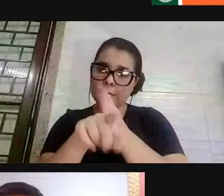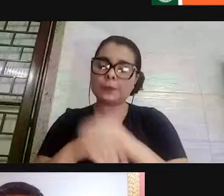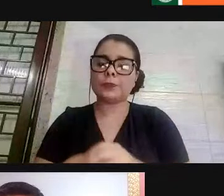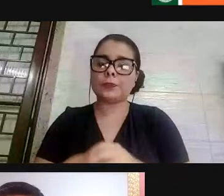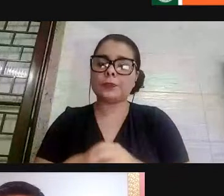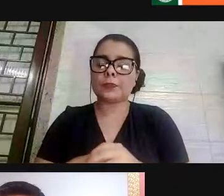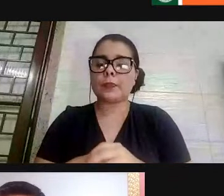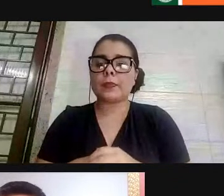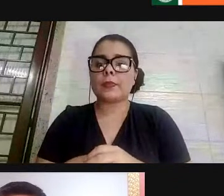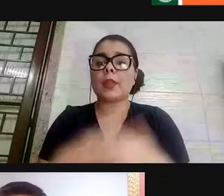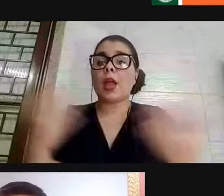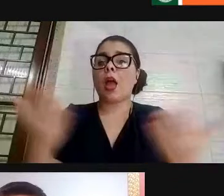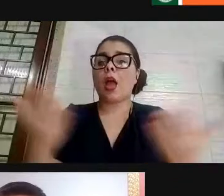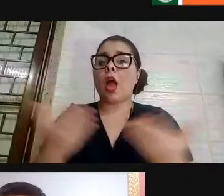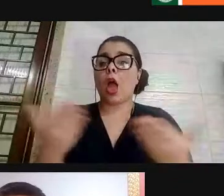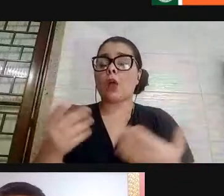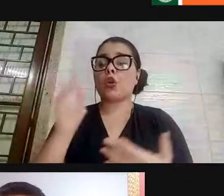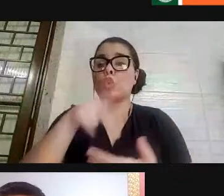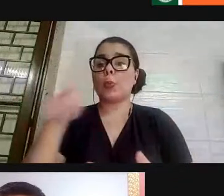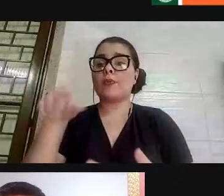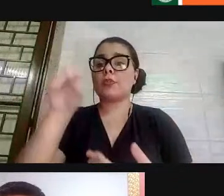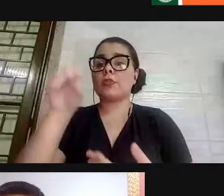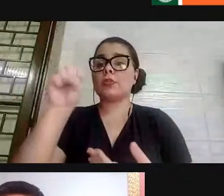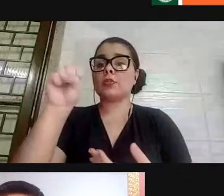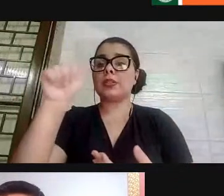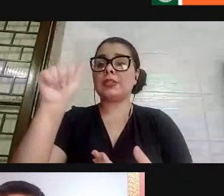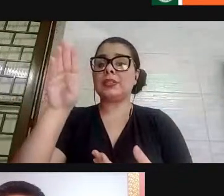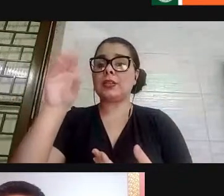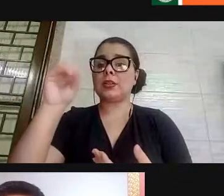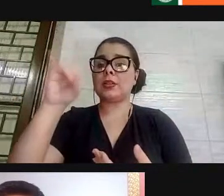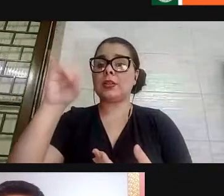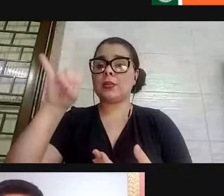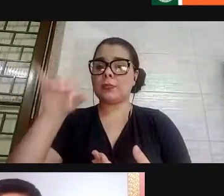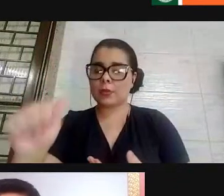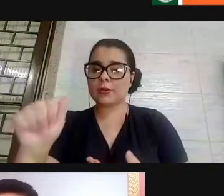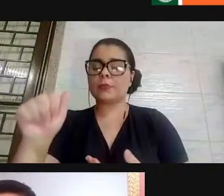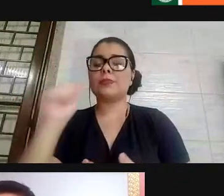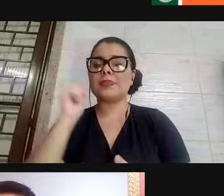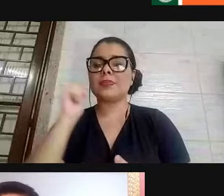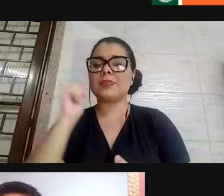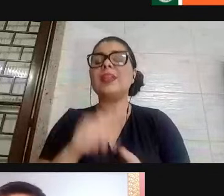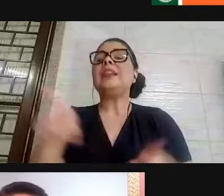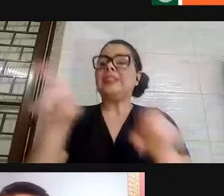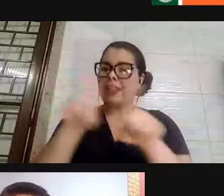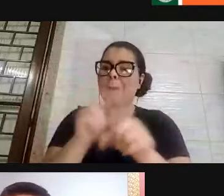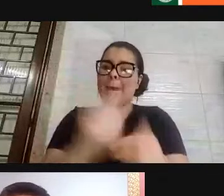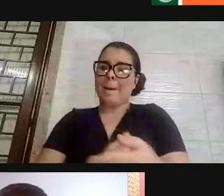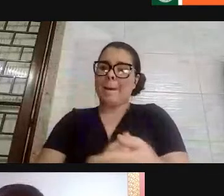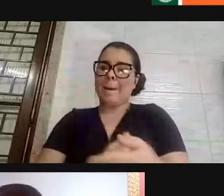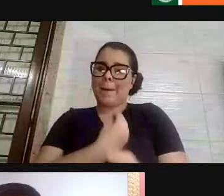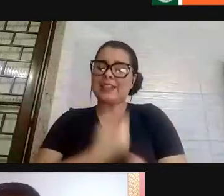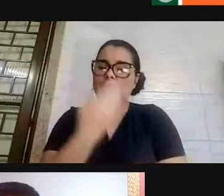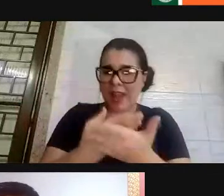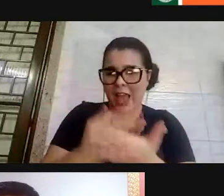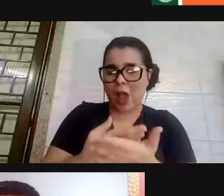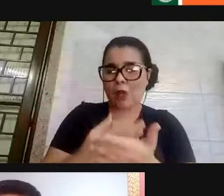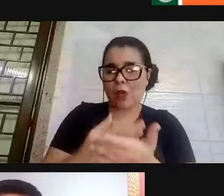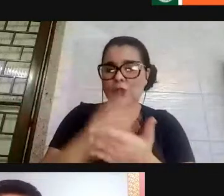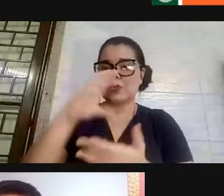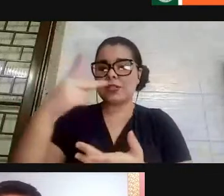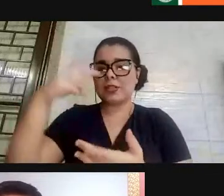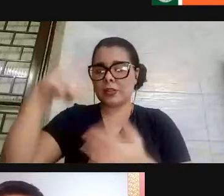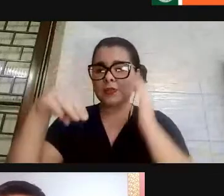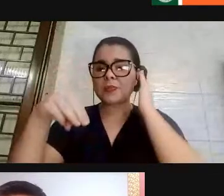perguntas. E agora, o professor Sabóia, que tem as suas façanhas também nas aulas,